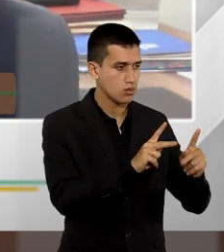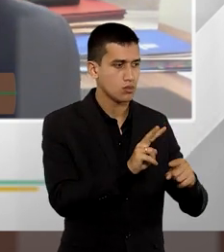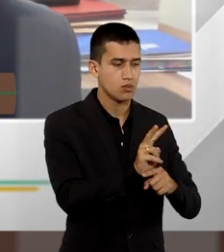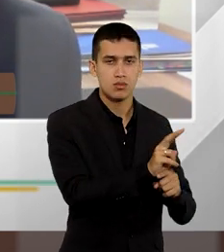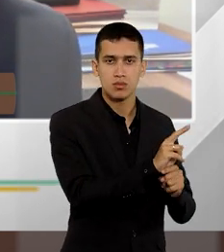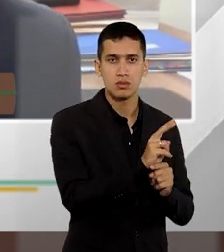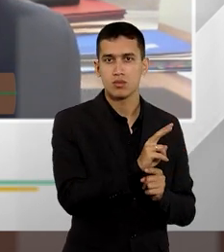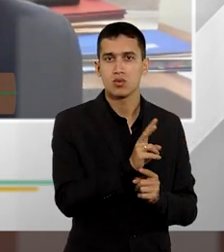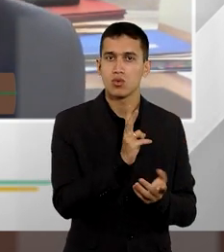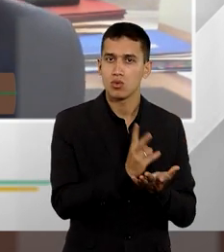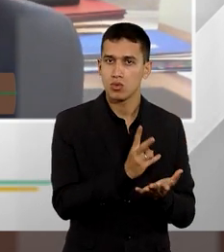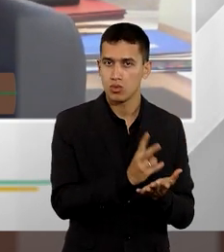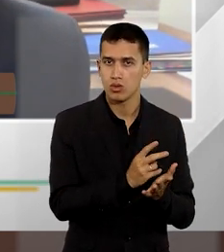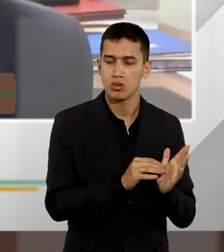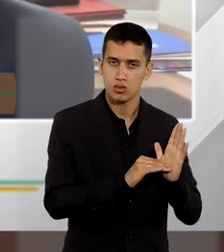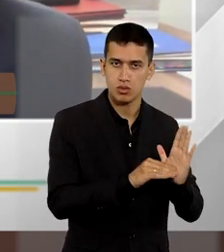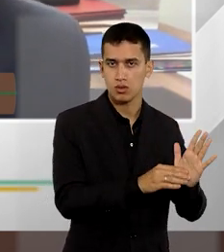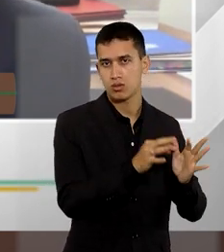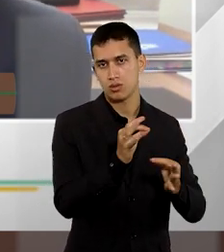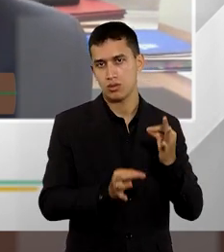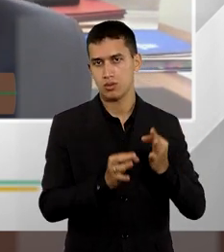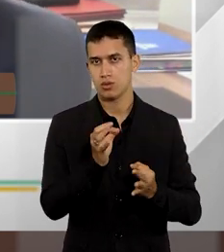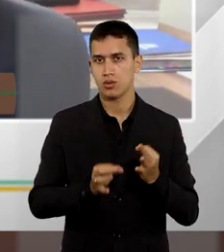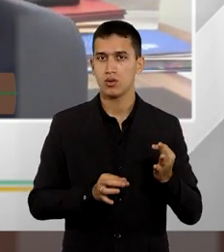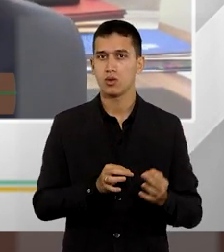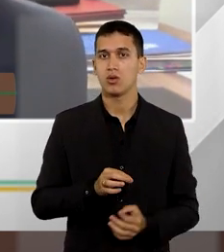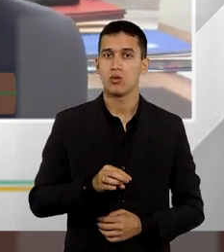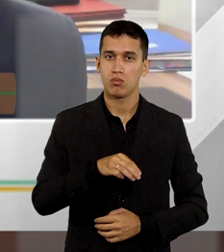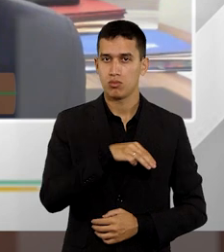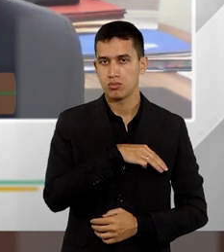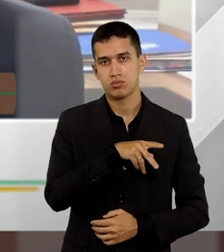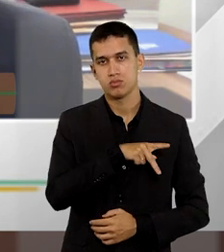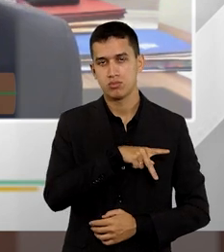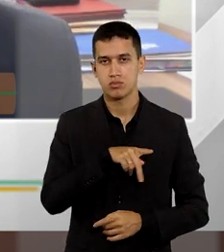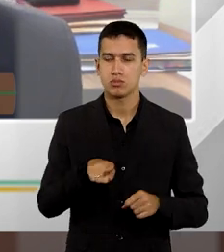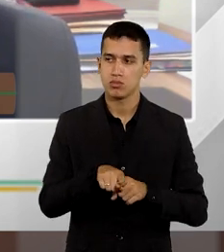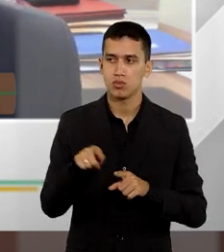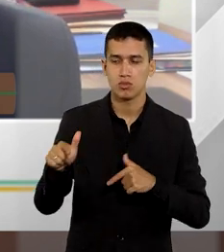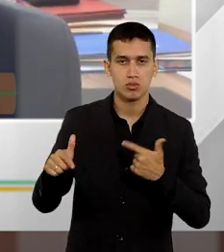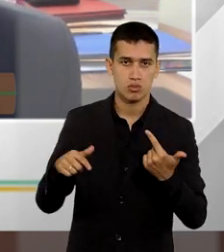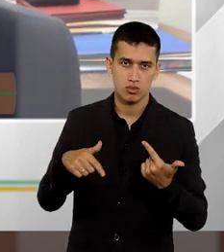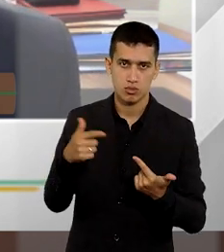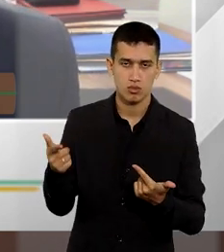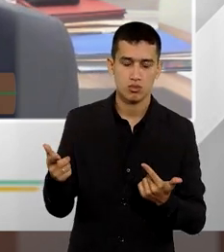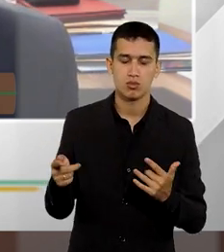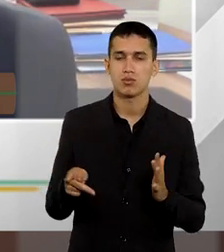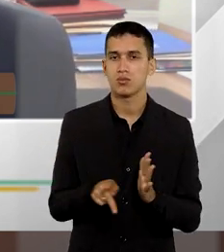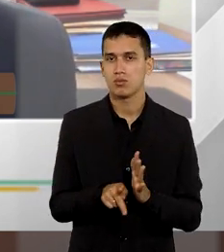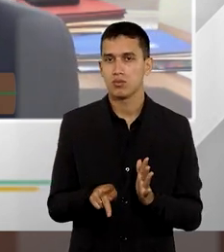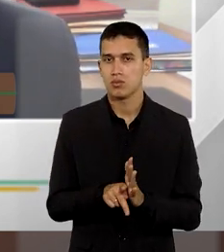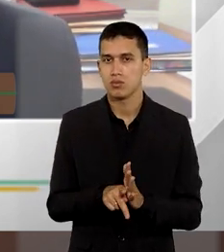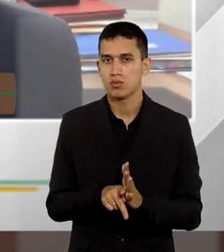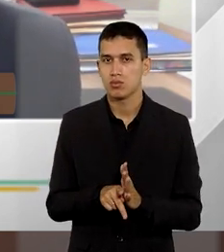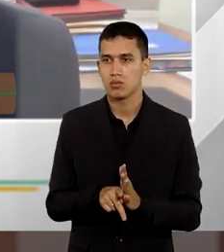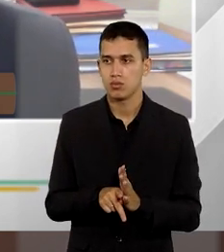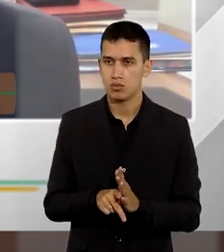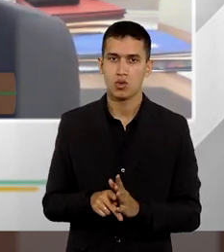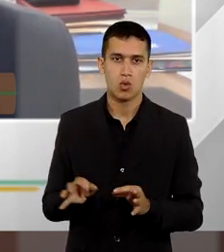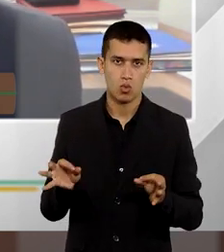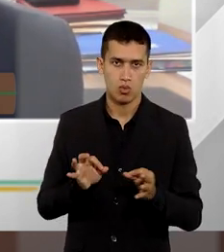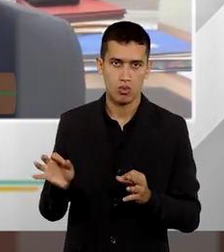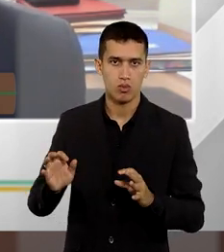promovendo, contribuindo com a justiça, com o Ministério Público e com outros atores, no provimento, na